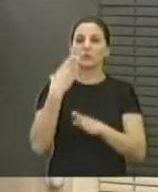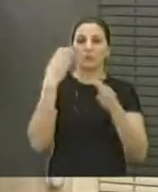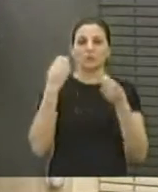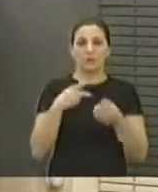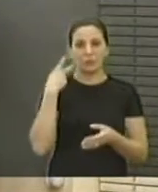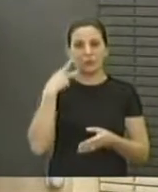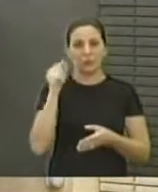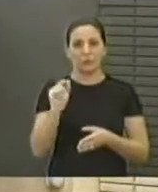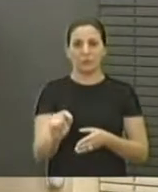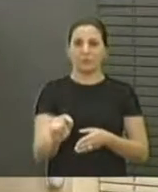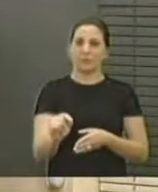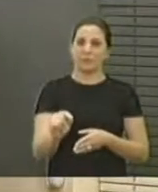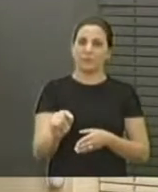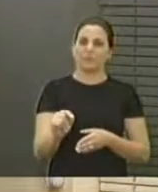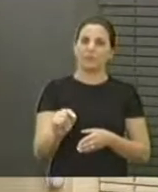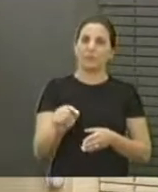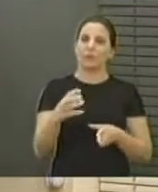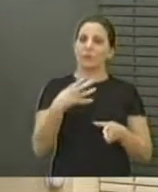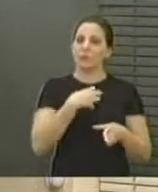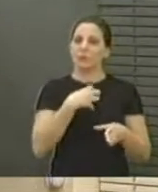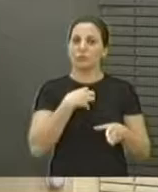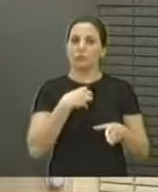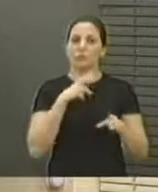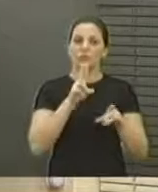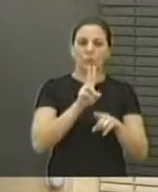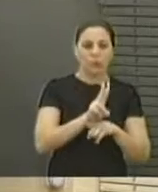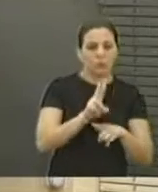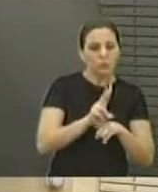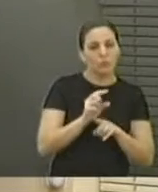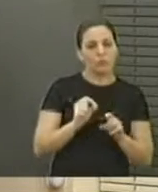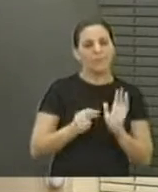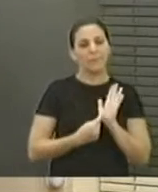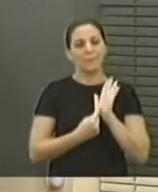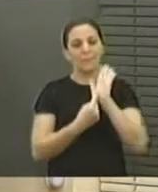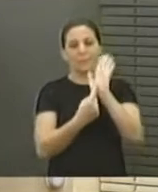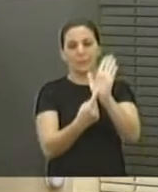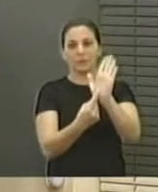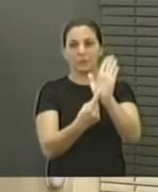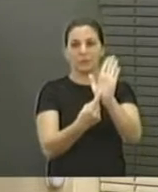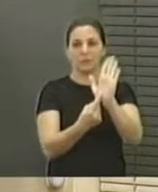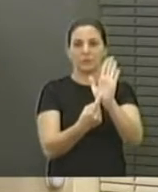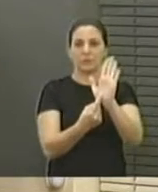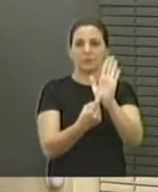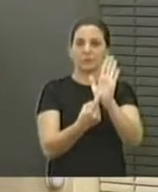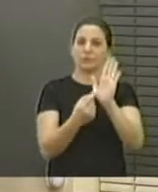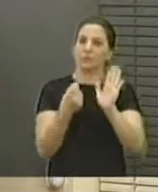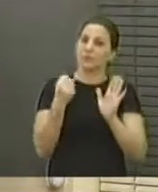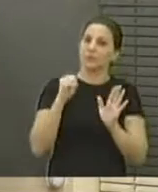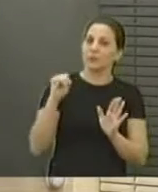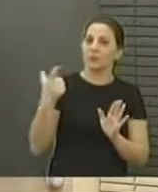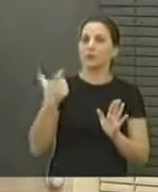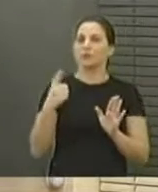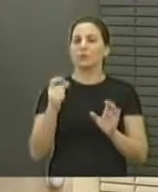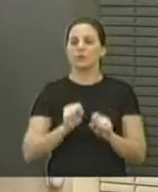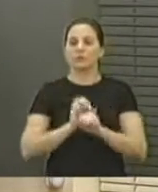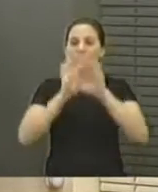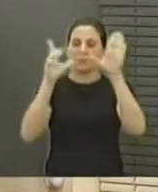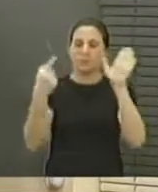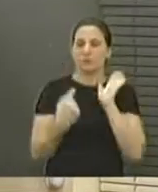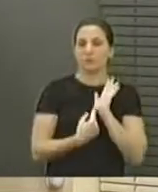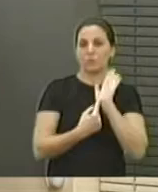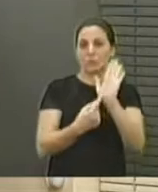se não tivesse controle, esta é a forma, o controle tem que ser mostrado, agora se não tem, a transparência não mostra,